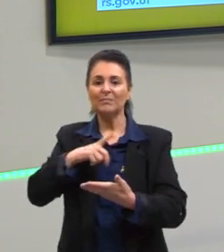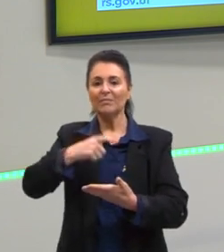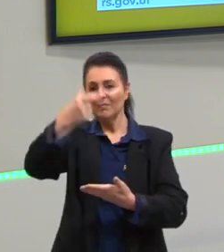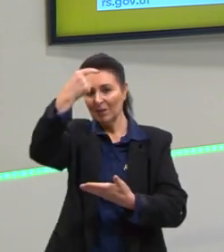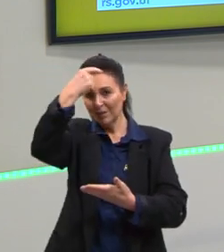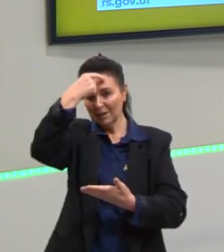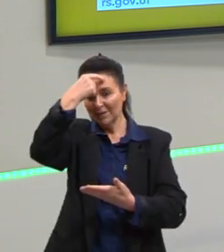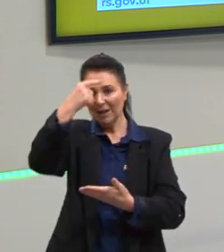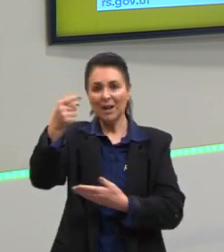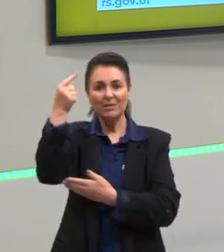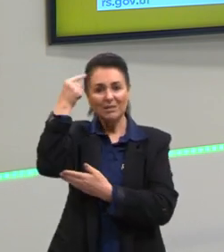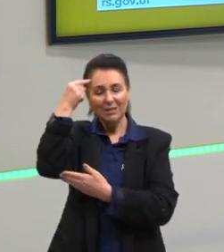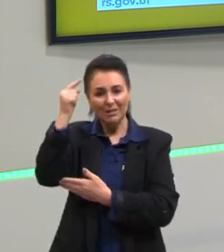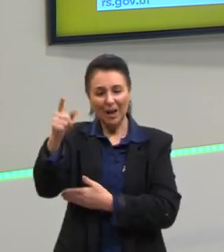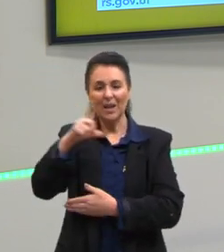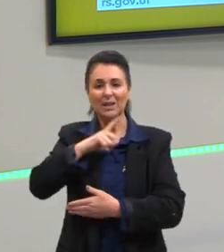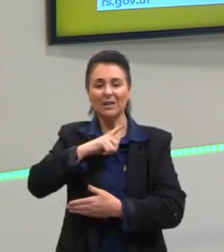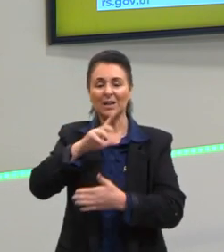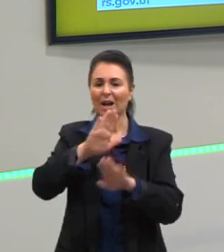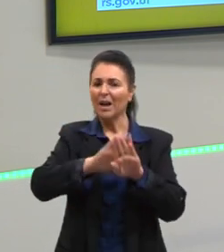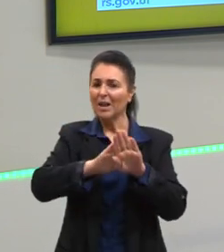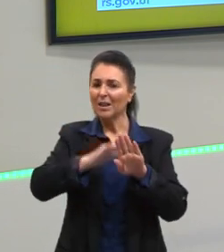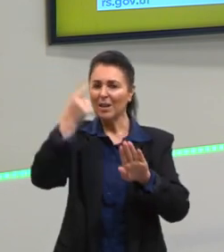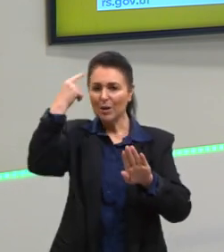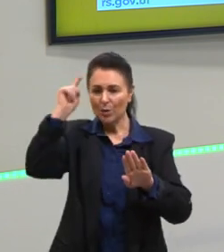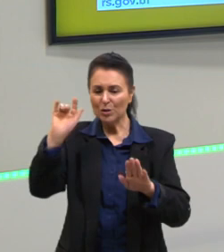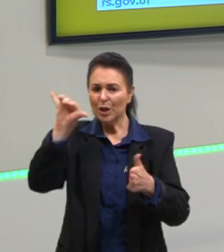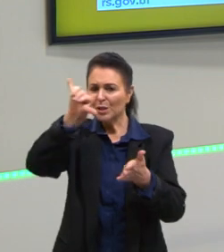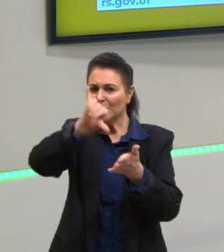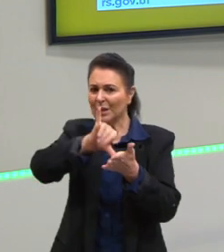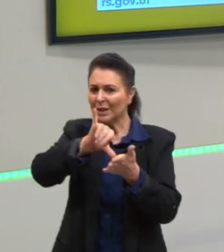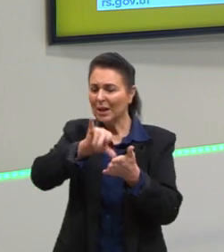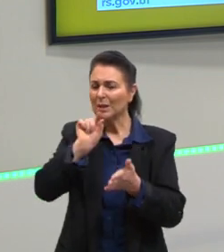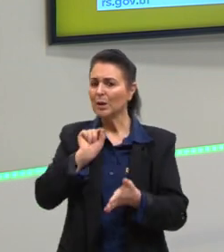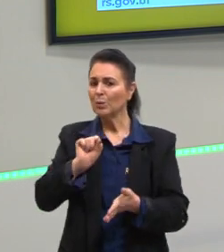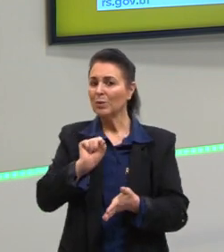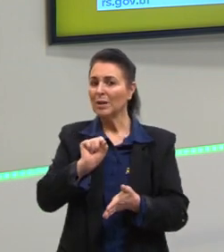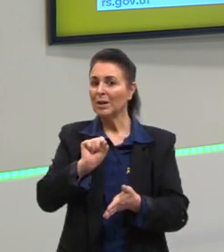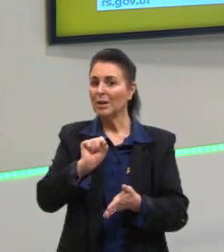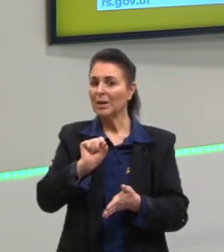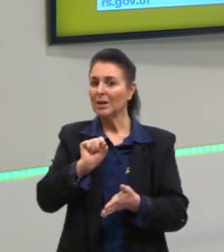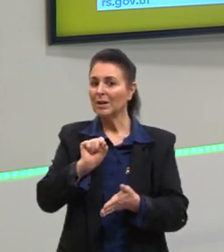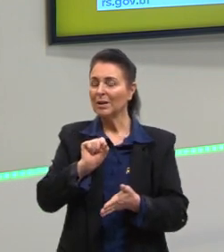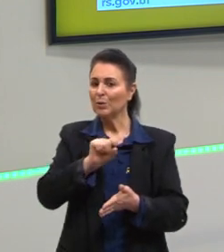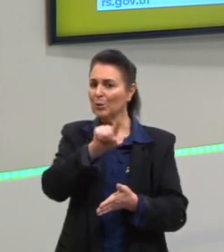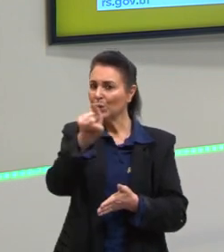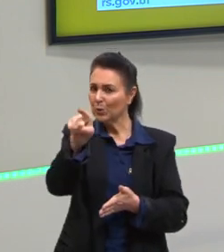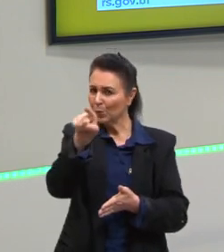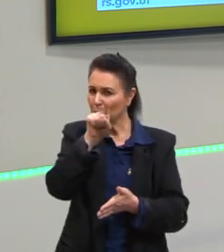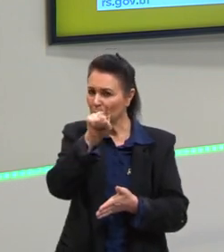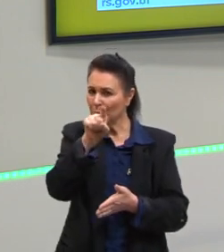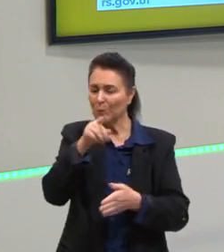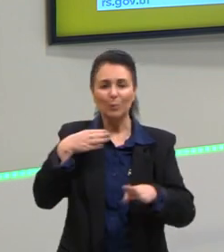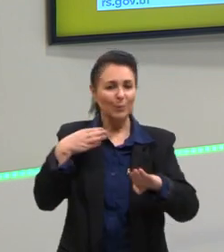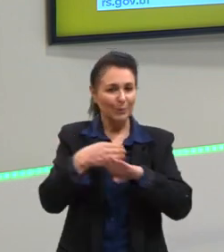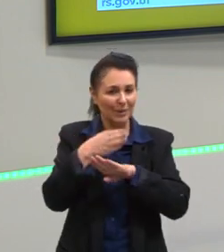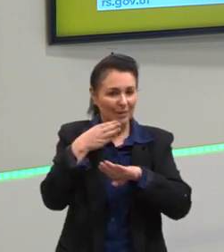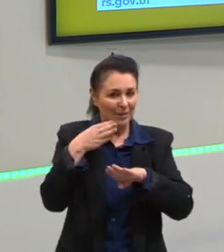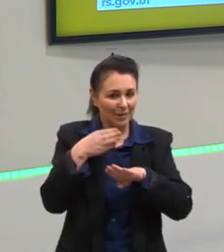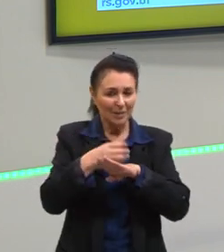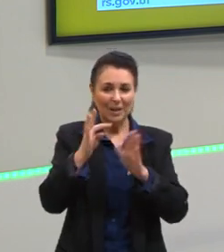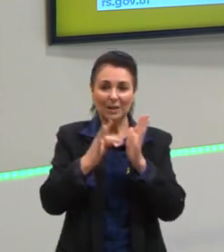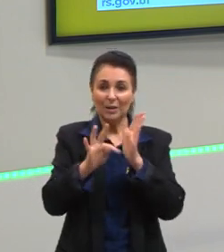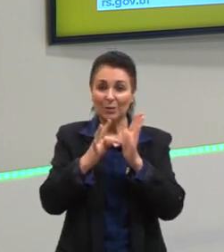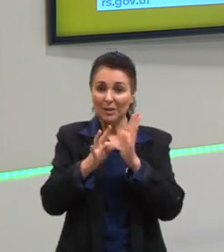ideias, ter essa sua ideologia centrada naquilo que você realmente pertence. Por exemplo, na teoria